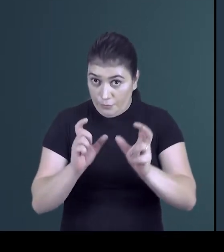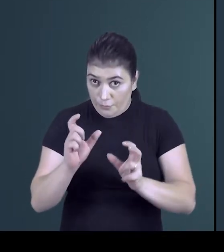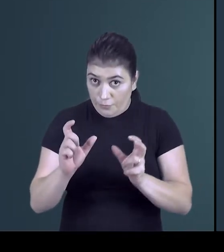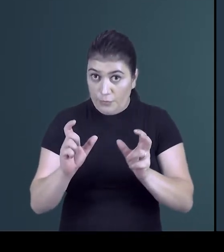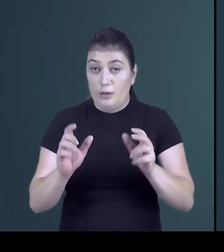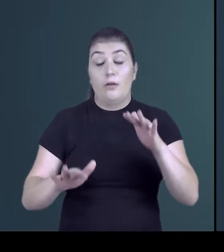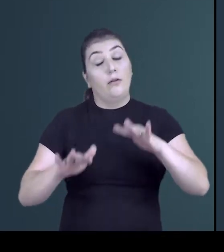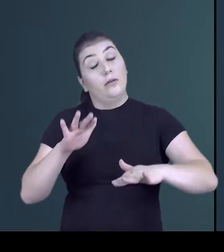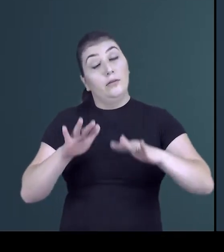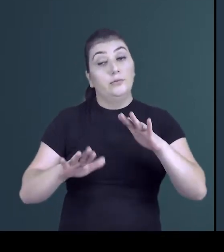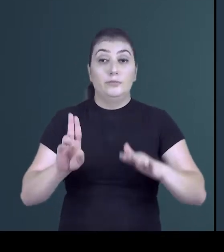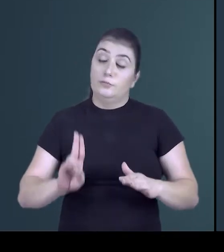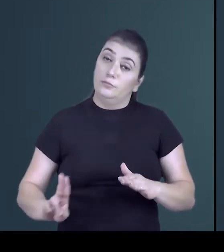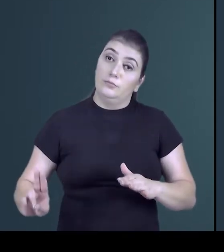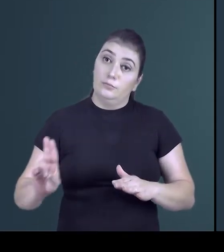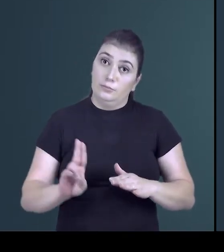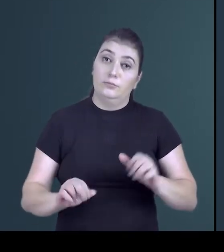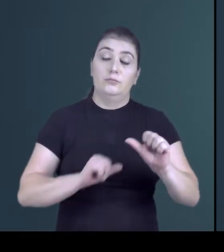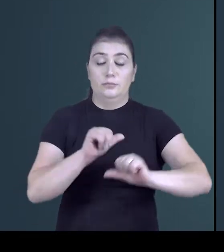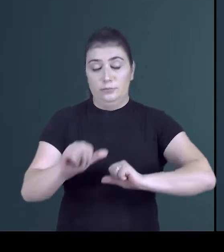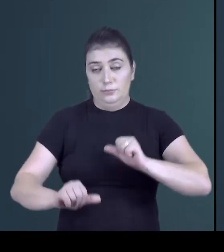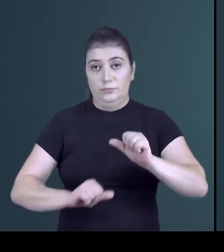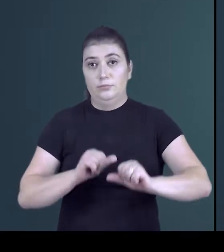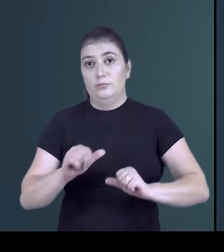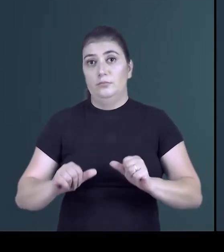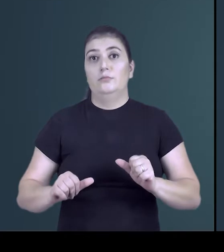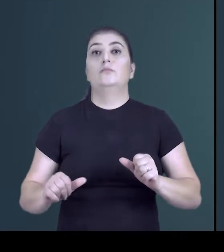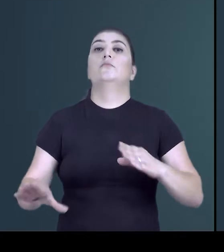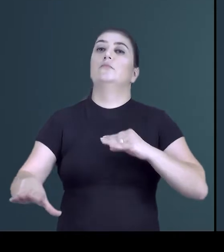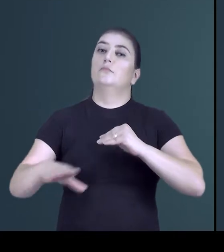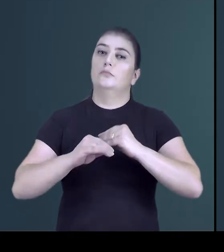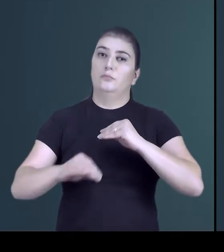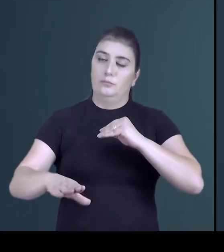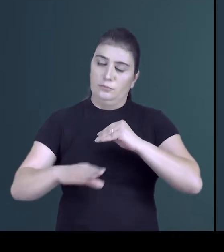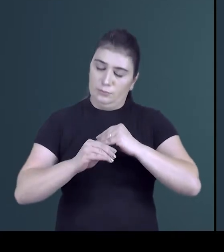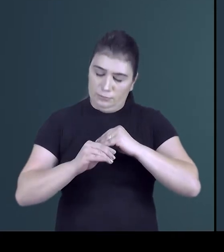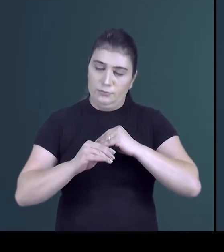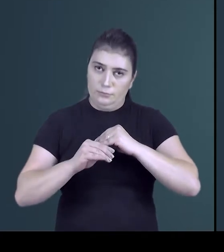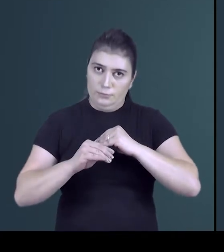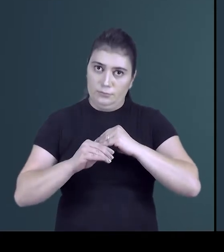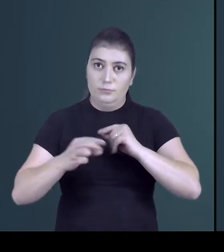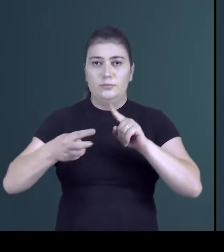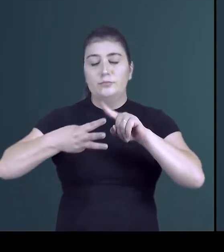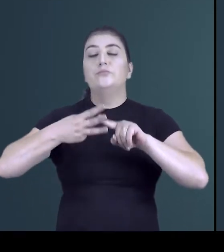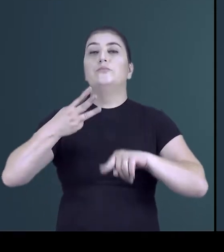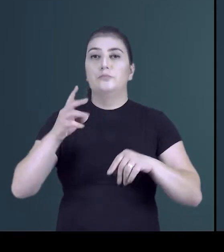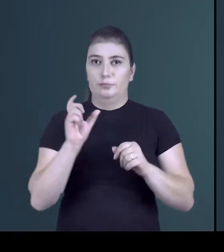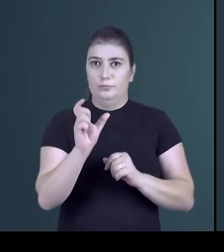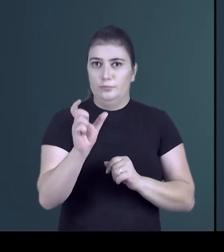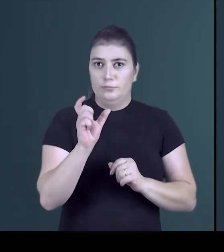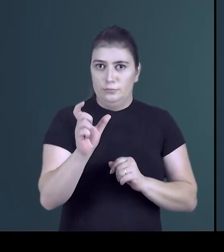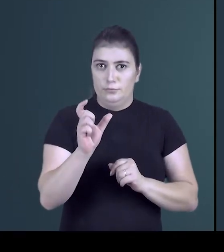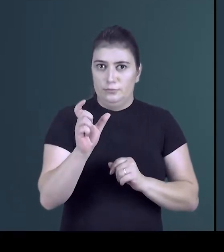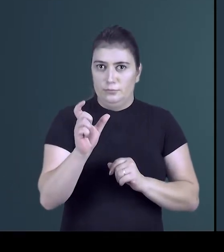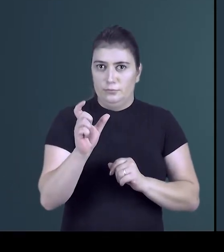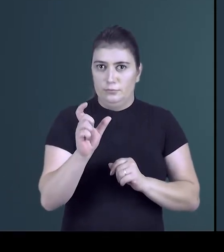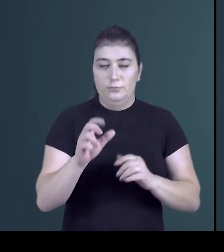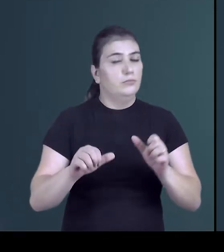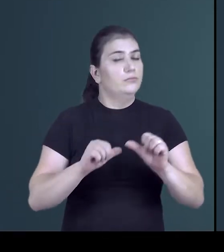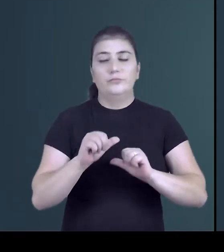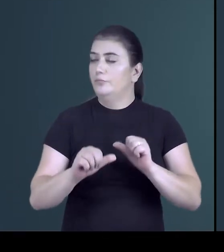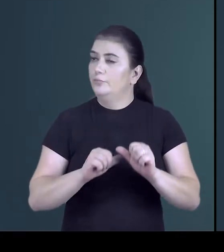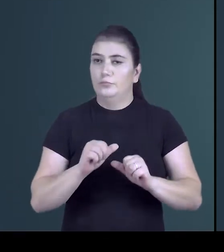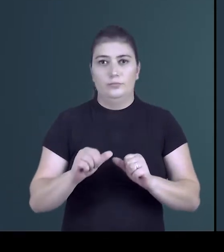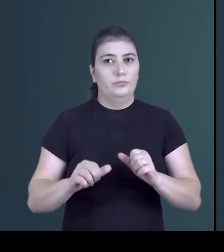fazemos das preposições, vai mudar o sentido dos complementos. Essas três palavras nunca mudam desse